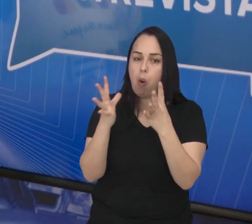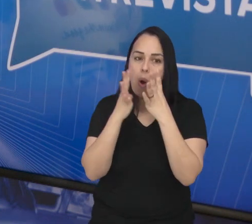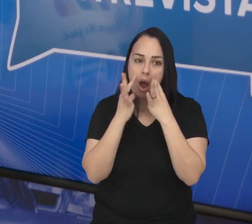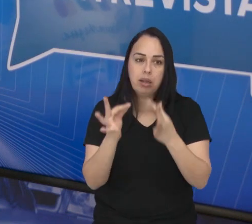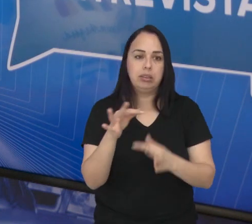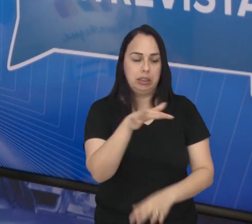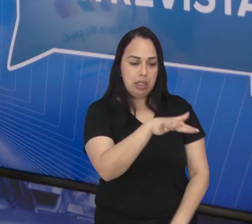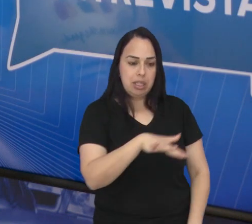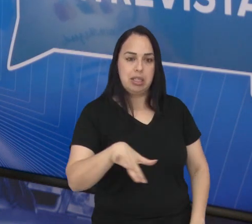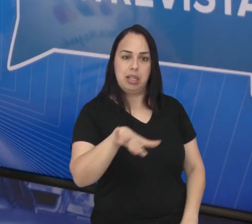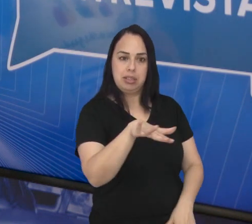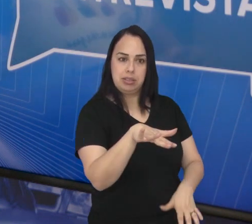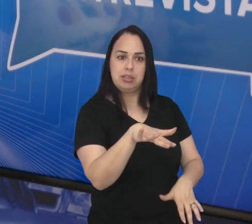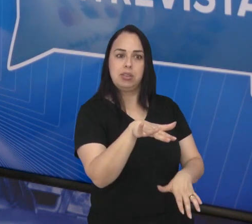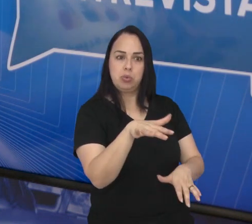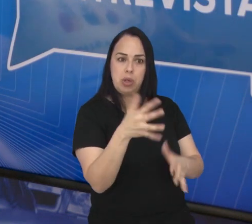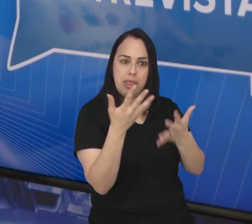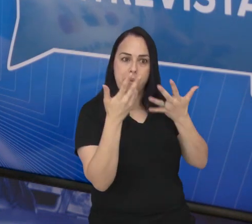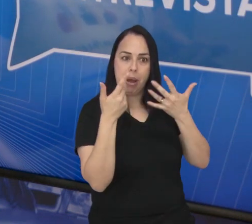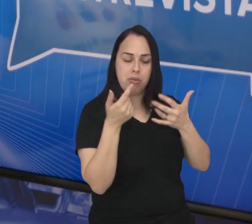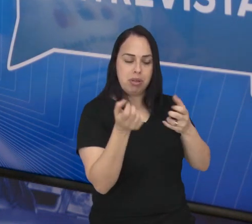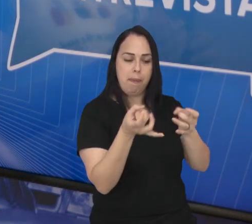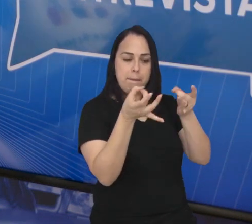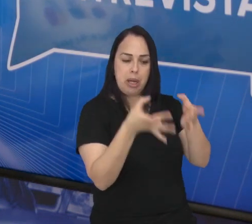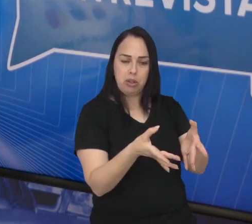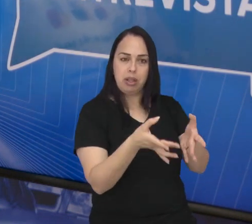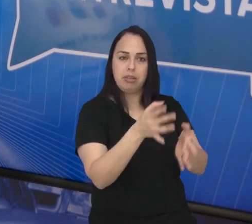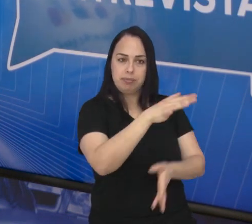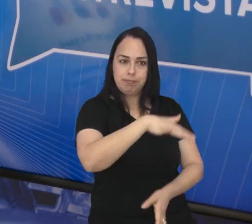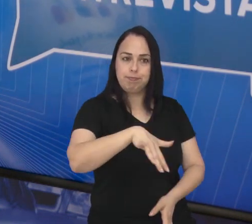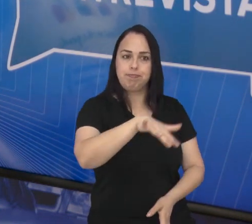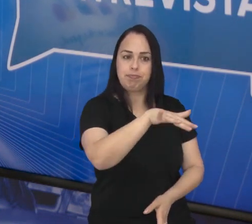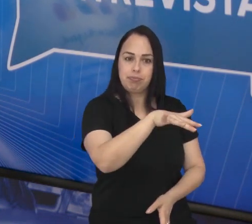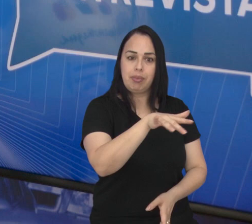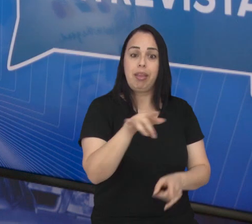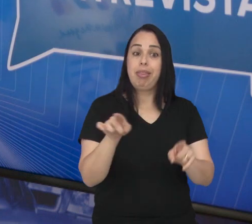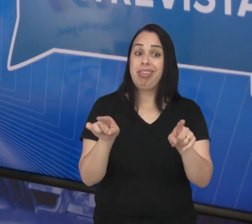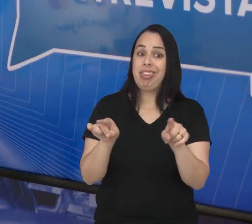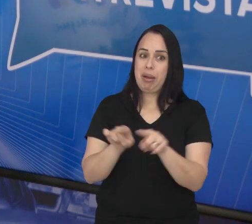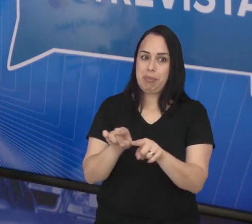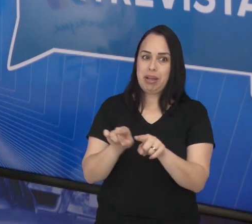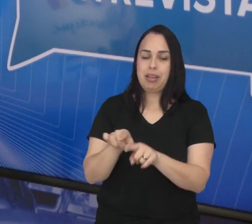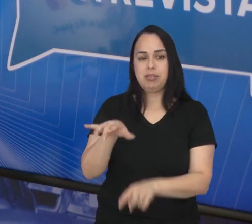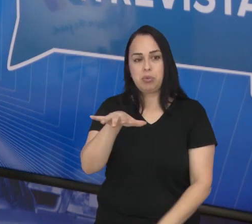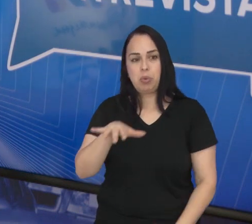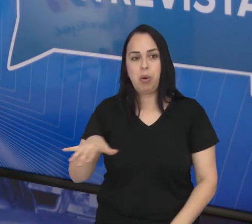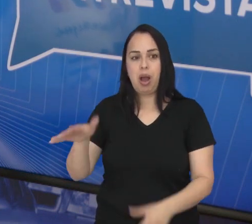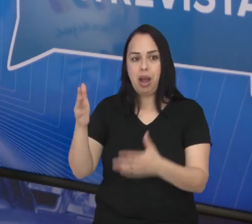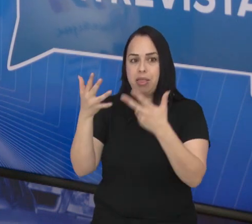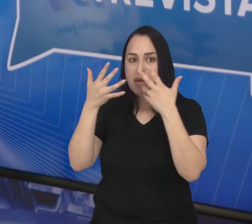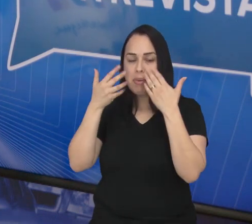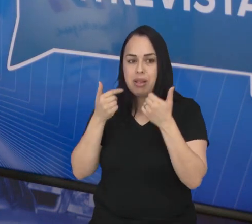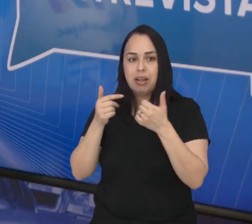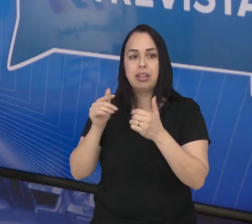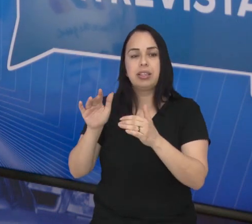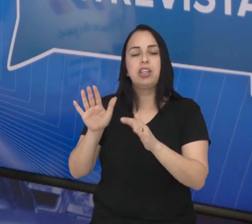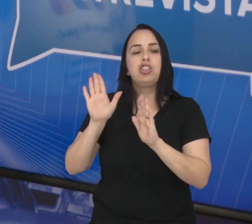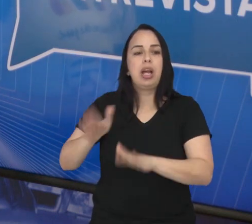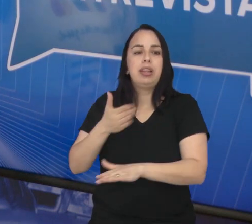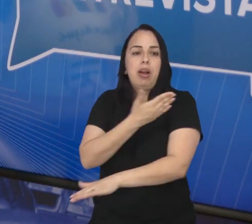desses animais errantes, que são os abandonados, e também esses animais, os